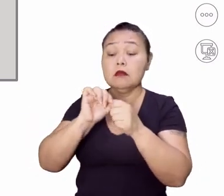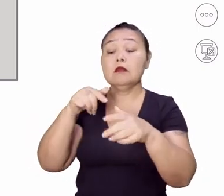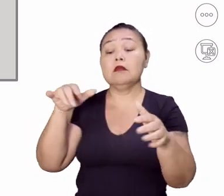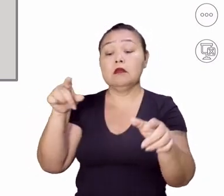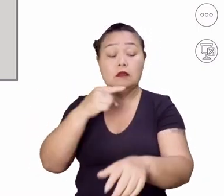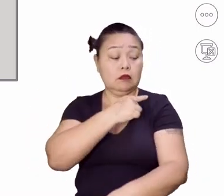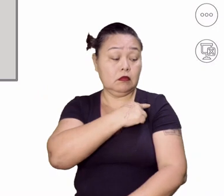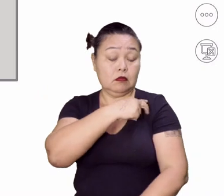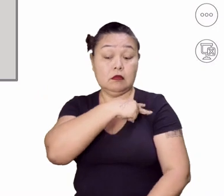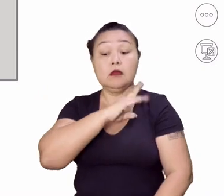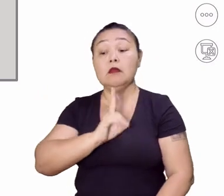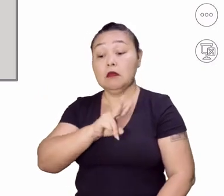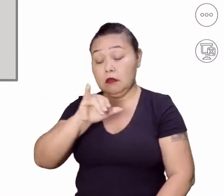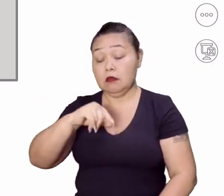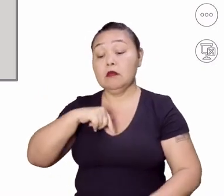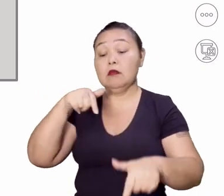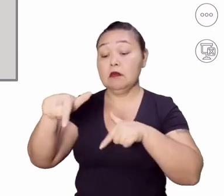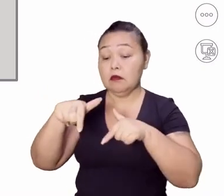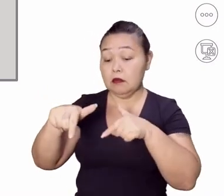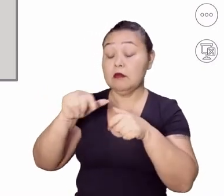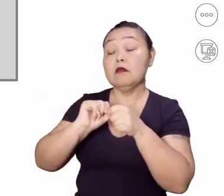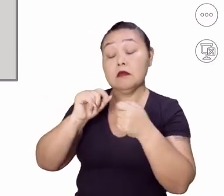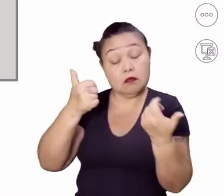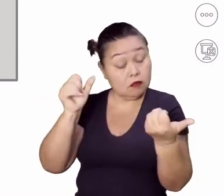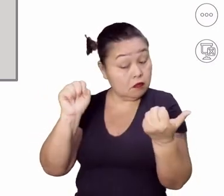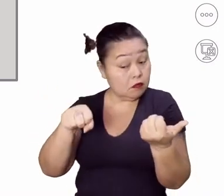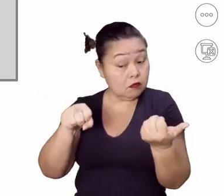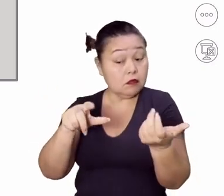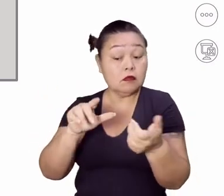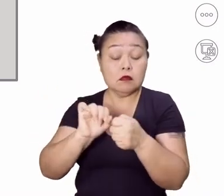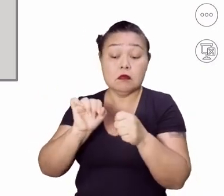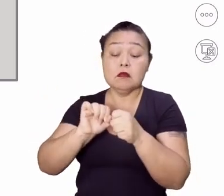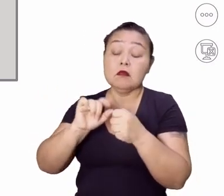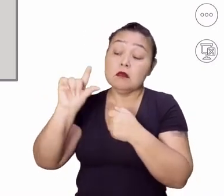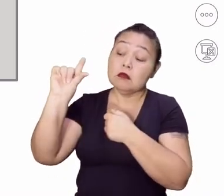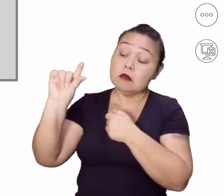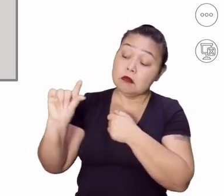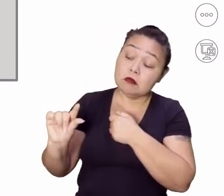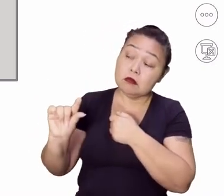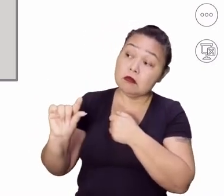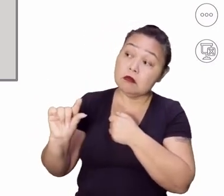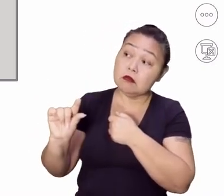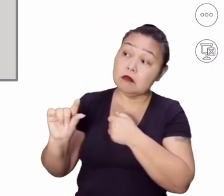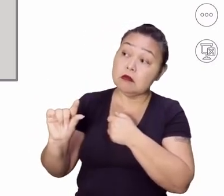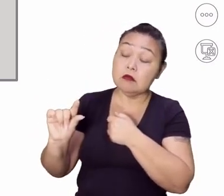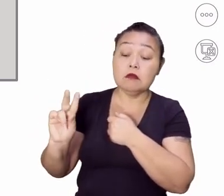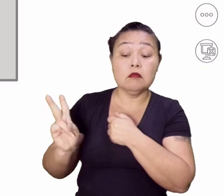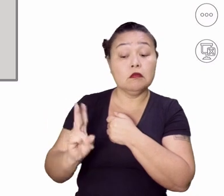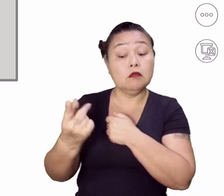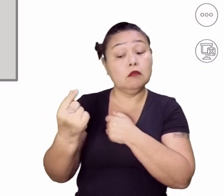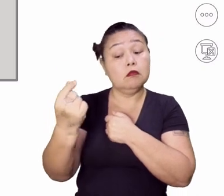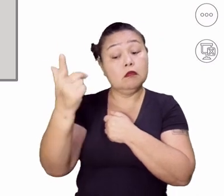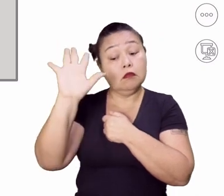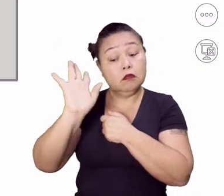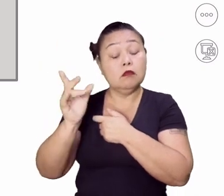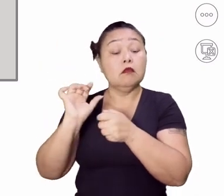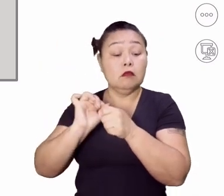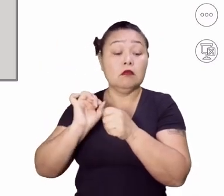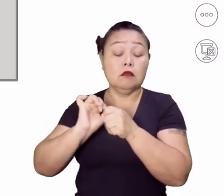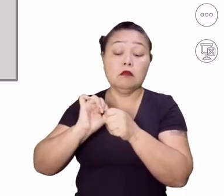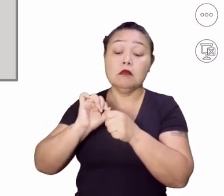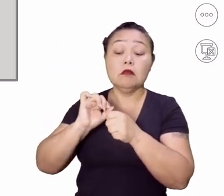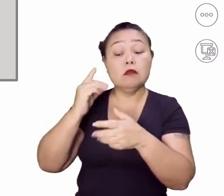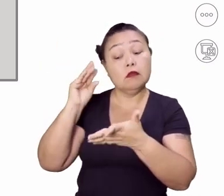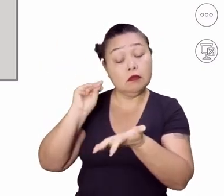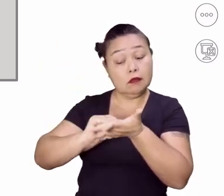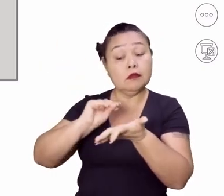sim, eu vou trabalhar. Vai, você vai arrumar um trabalho sim, mas o trabalho menos valorizado, por conta dessa questão